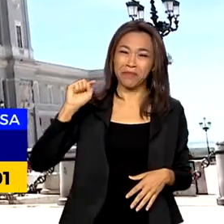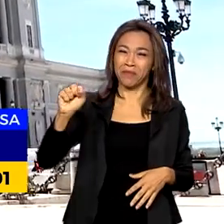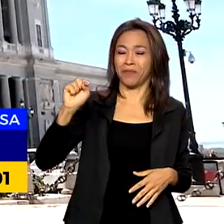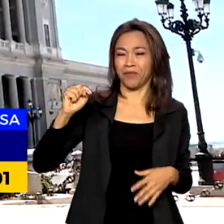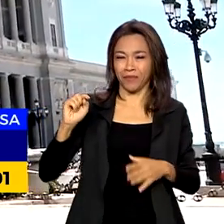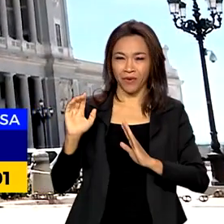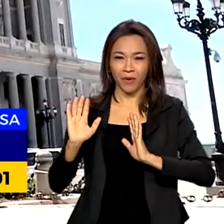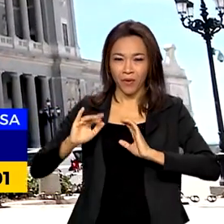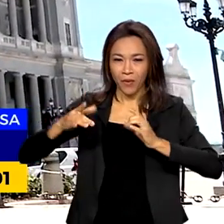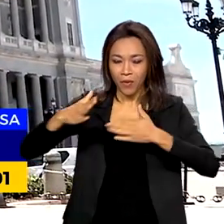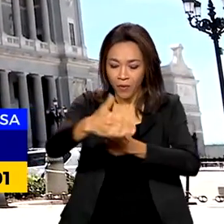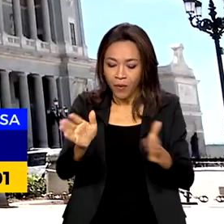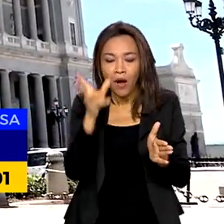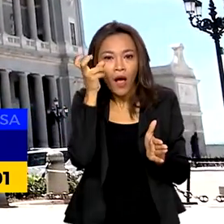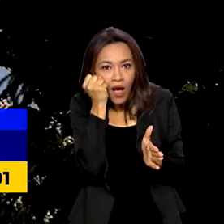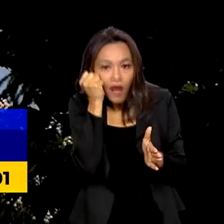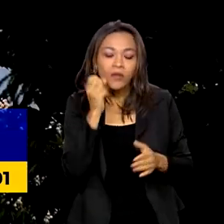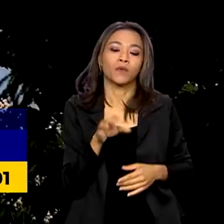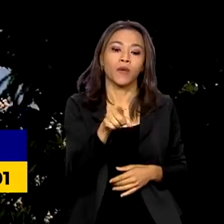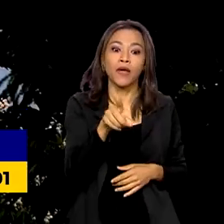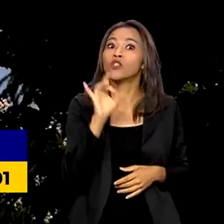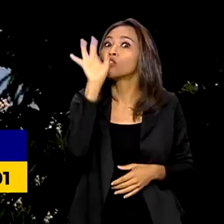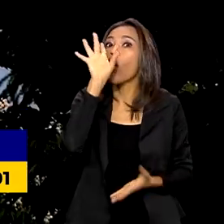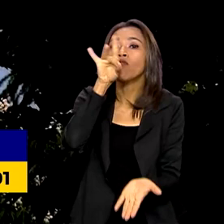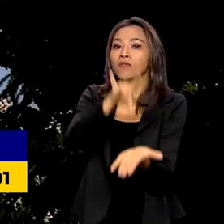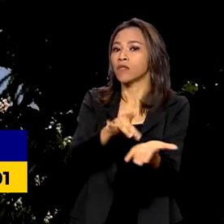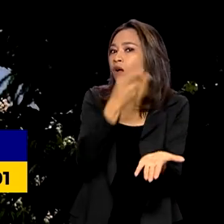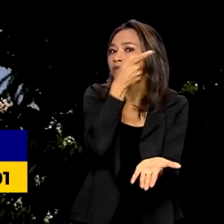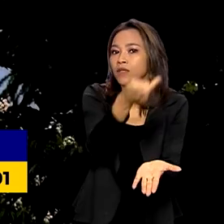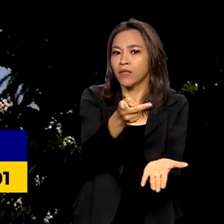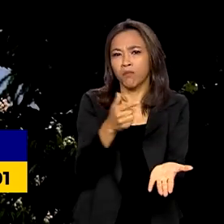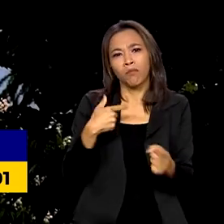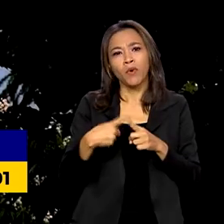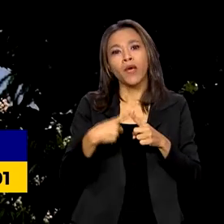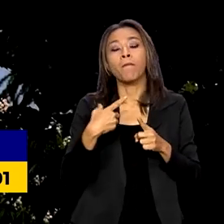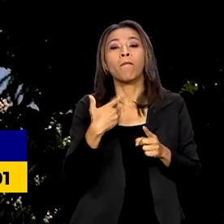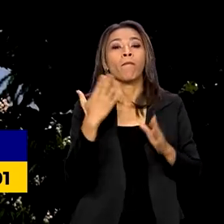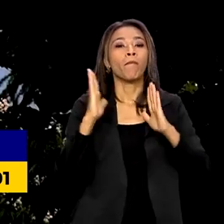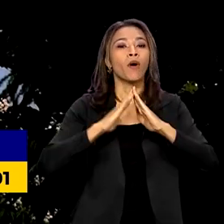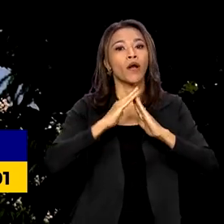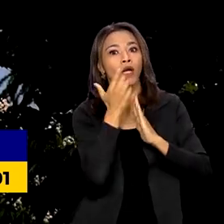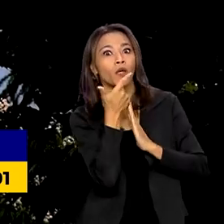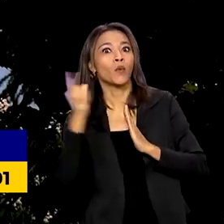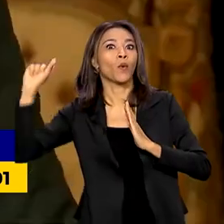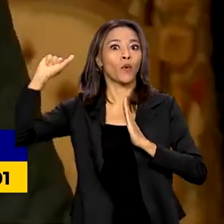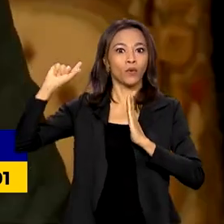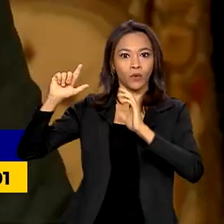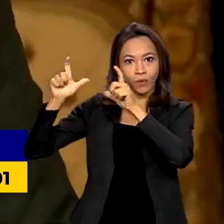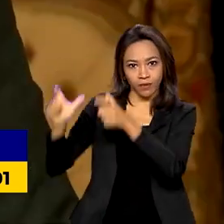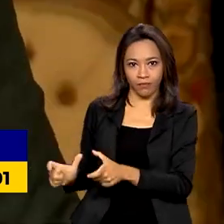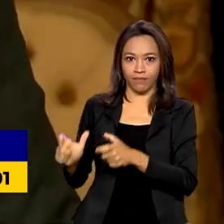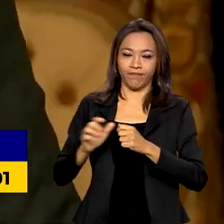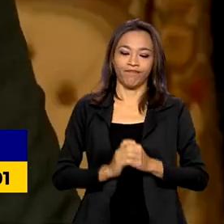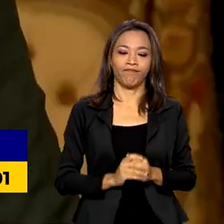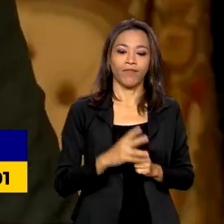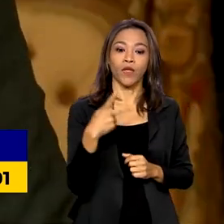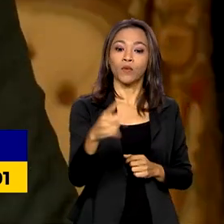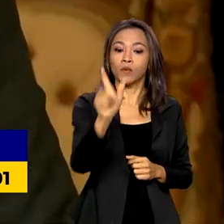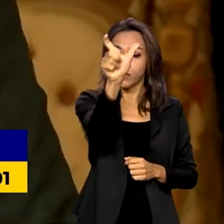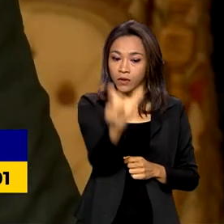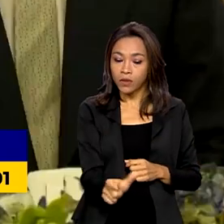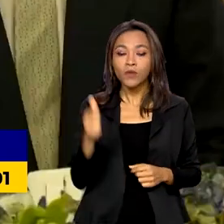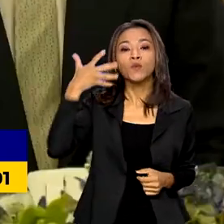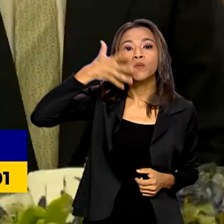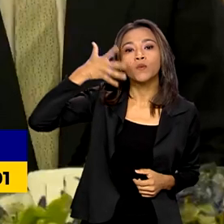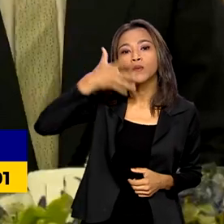para recepções oficiais, já que o rei mora em outro palácio nos arredores da capital espanhola. Em seu discurso, Lula